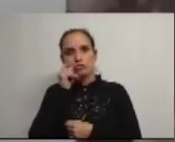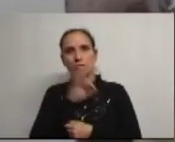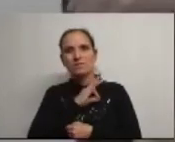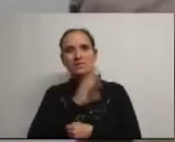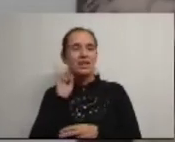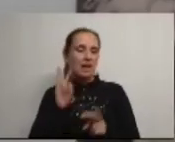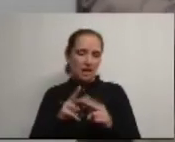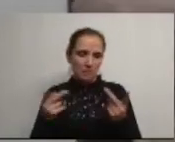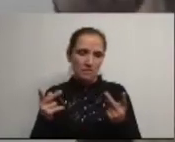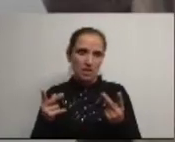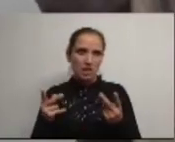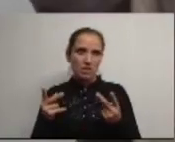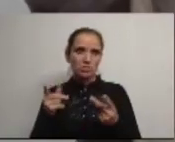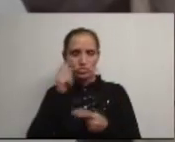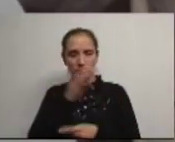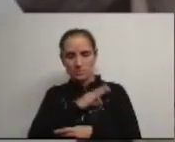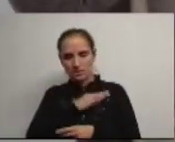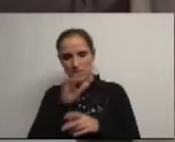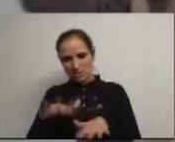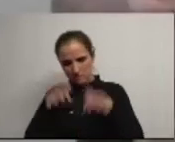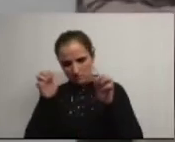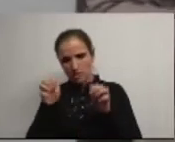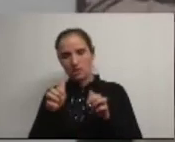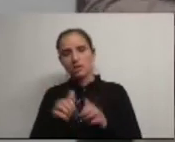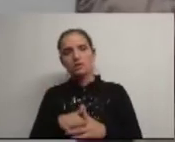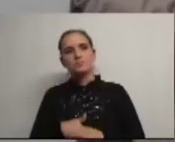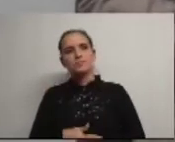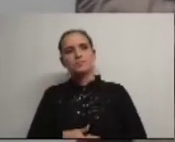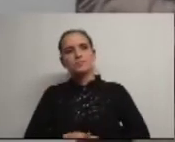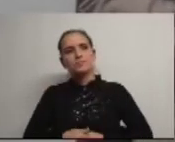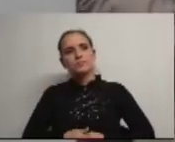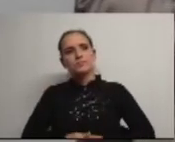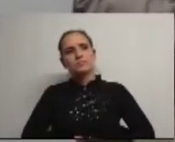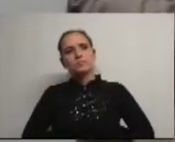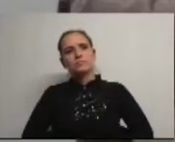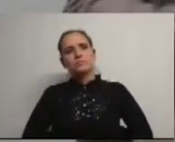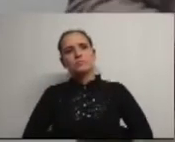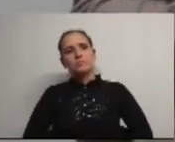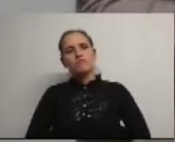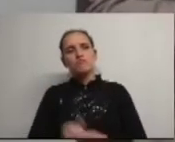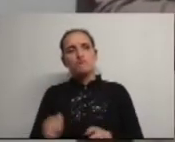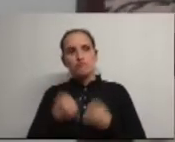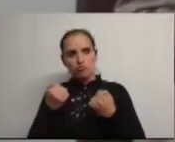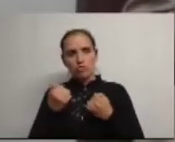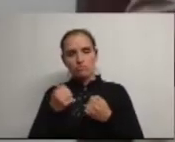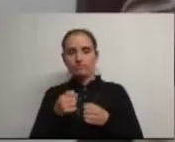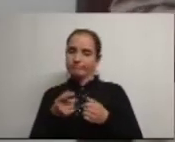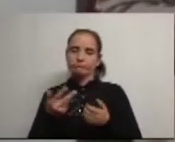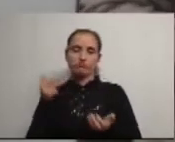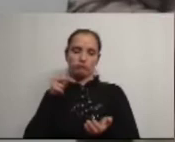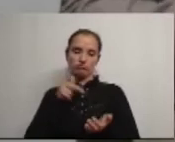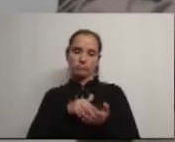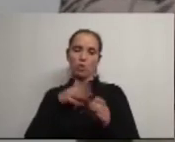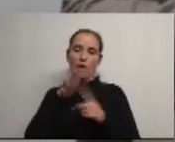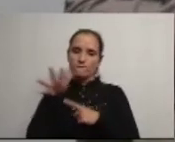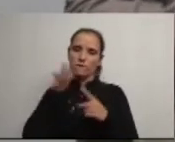Presidente da Câmara Municipal o Sr. Presidente da Assembleia Municipal conseguissem exercer a vossa magistratura de